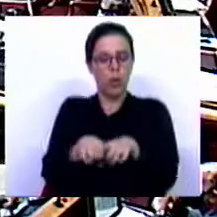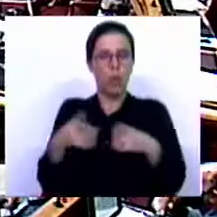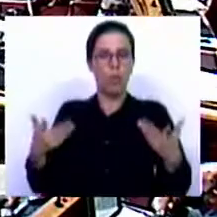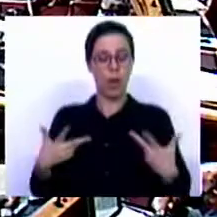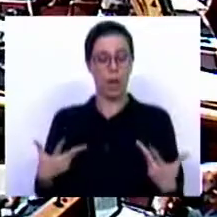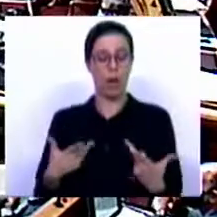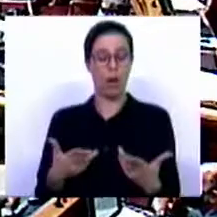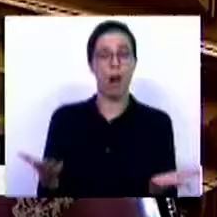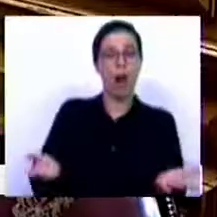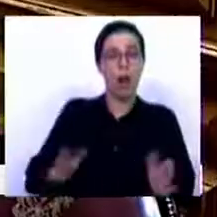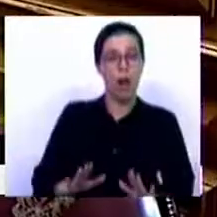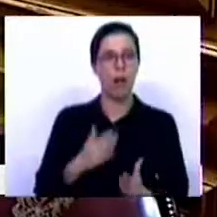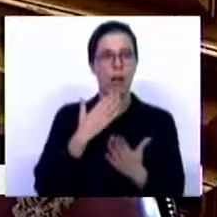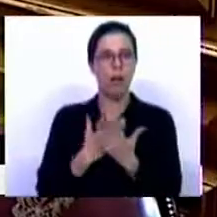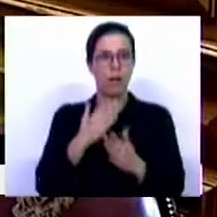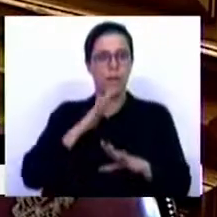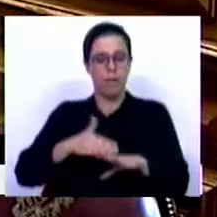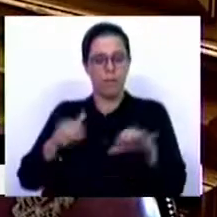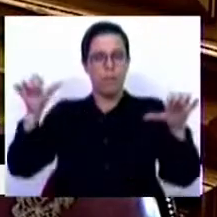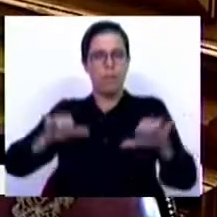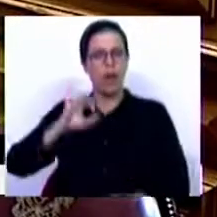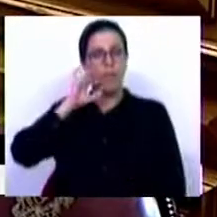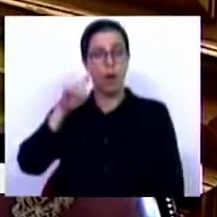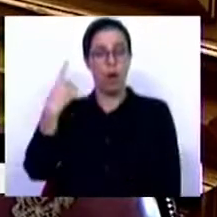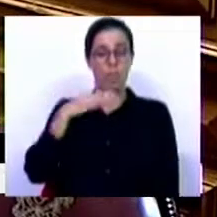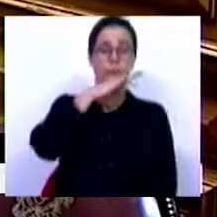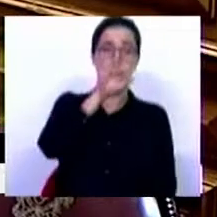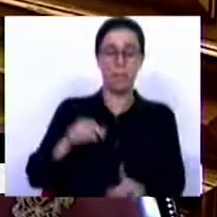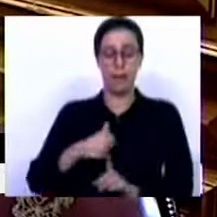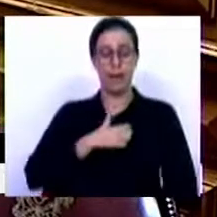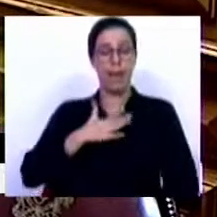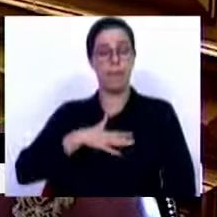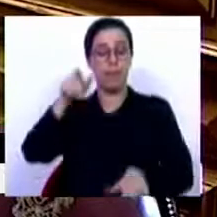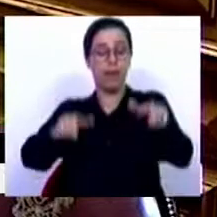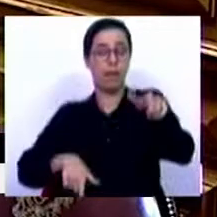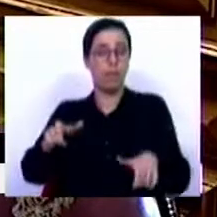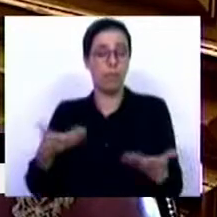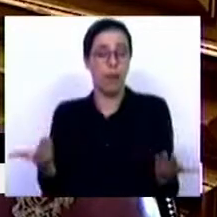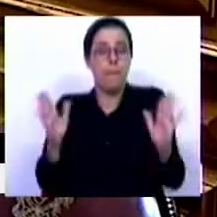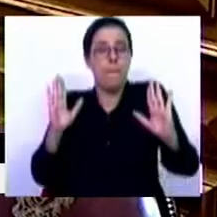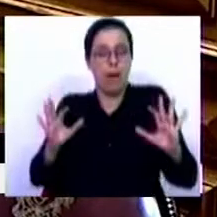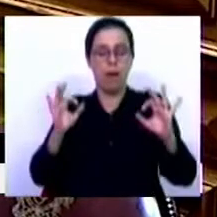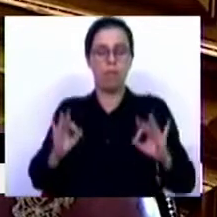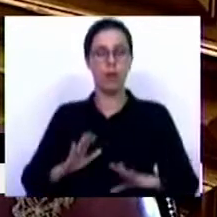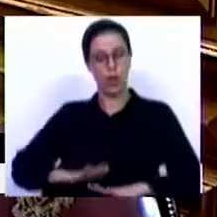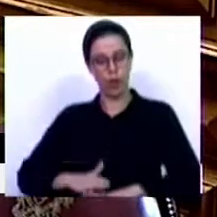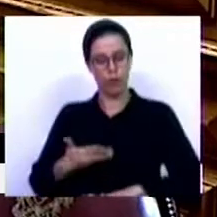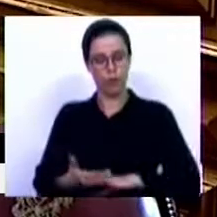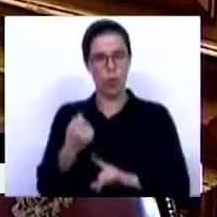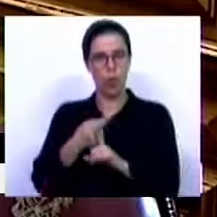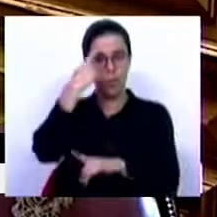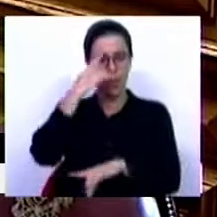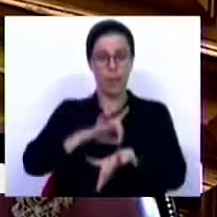de austeridade que penalizaria ainda mais as famílias, as empresas e os trabalhadores, mas sim por um reforço no